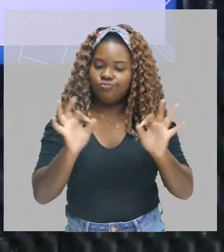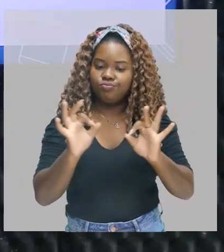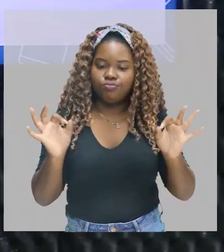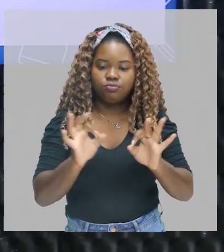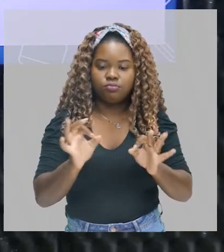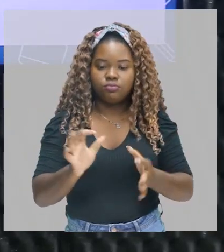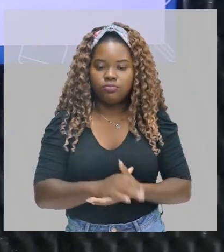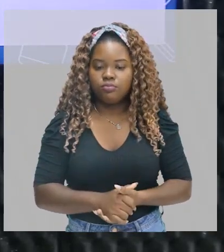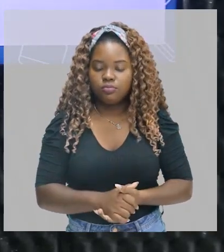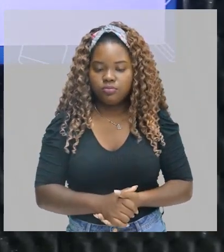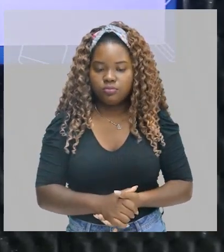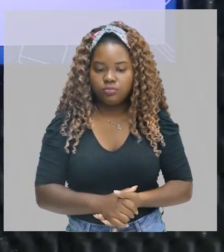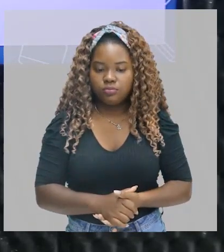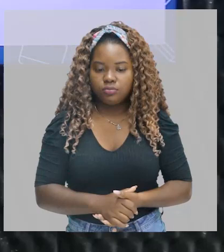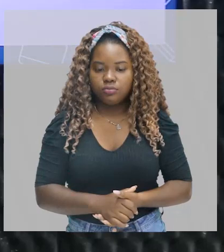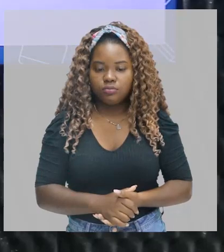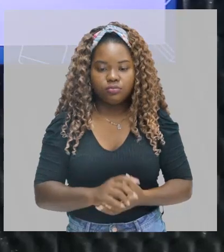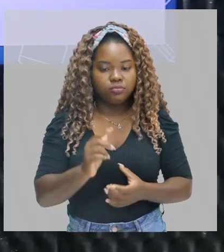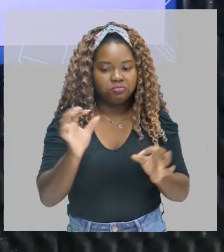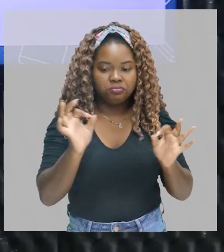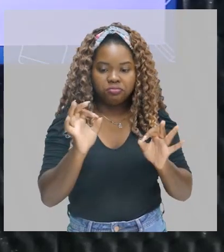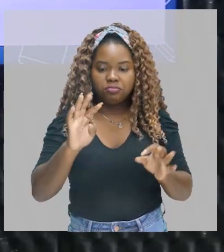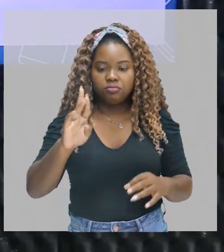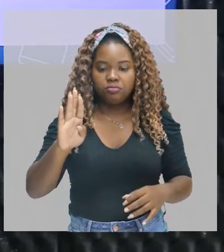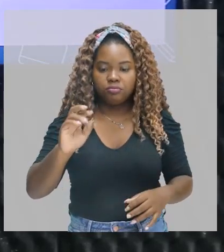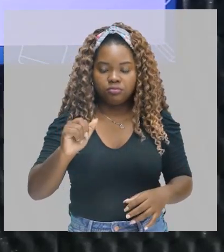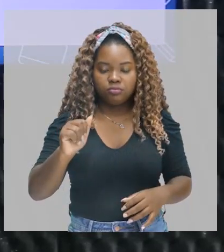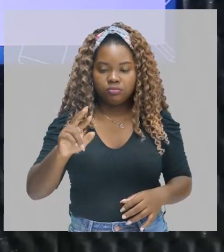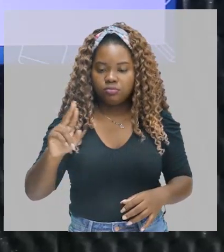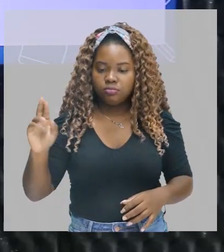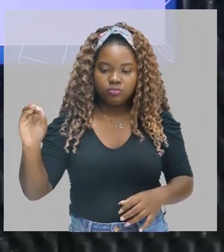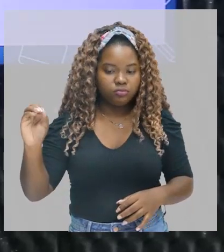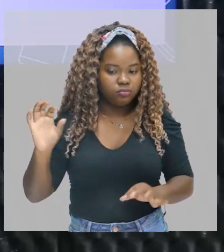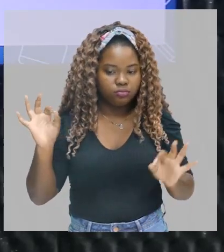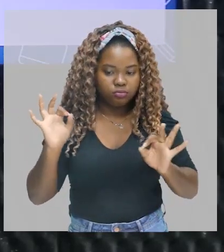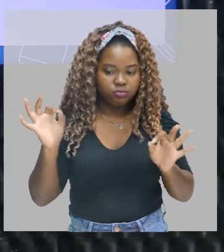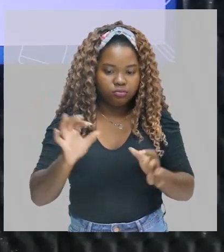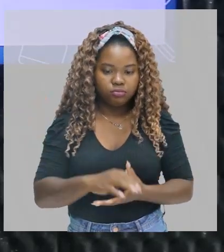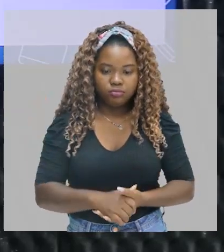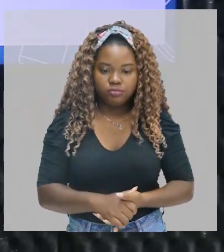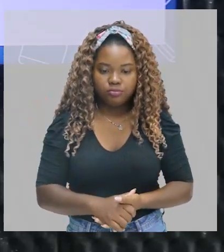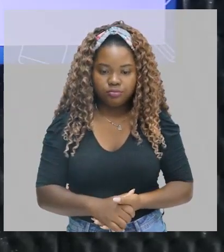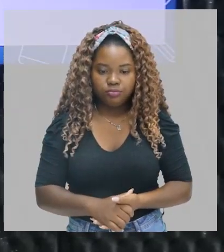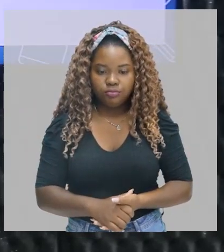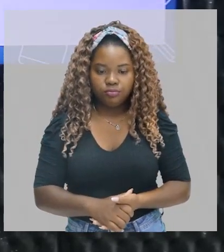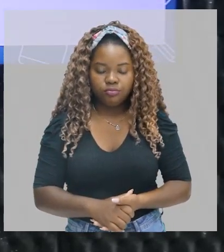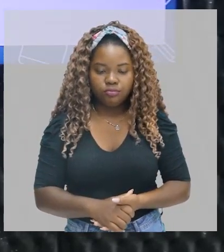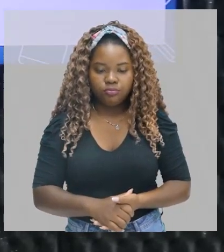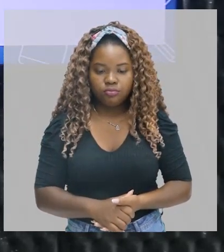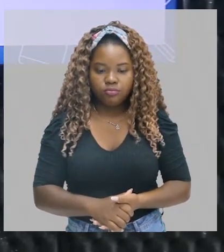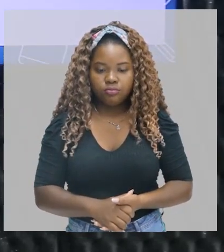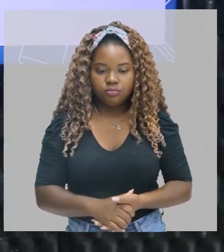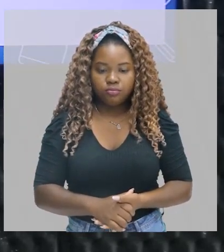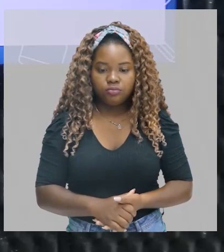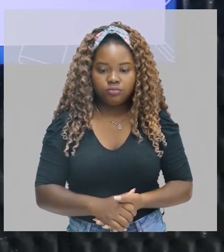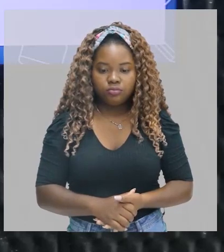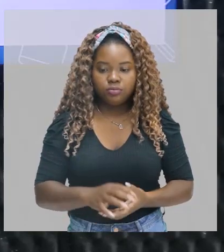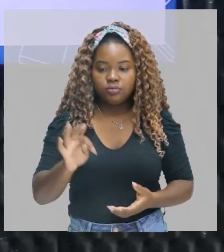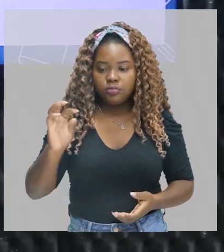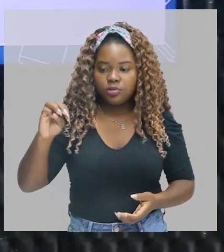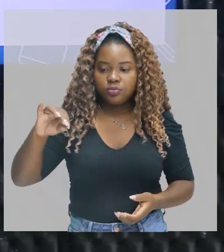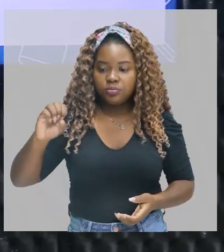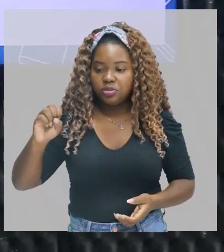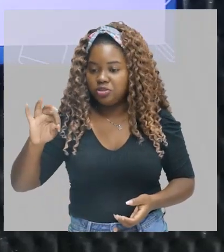nem passa perto. Tem nada do barroco presente aqui no romantismo, está certo? Nem tomístico,